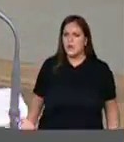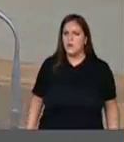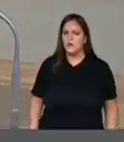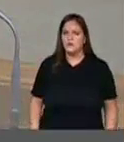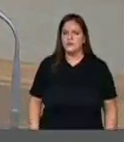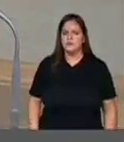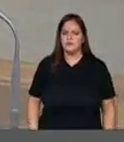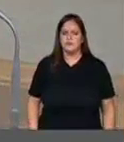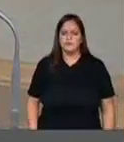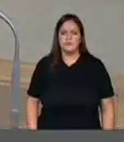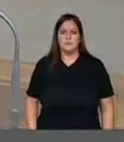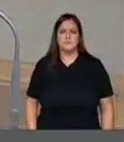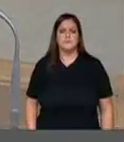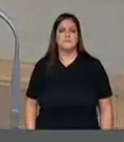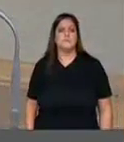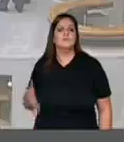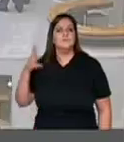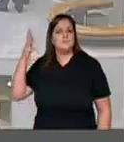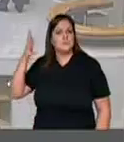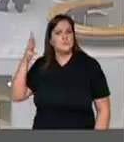na ordem da voz do Brasil.